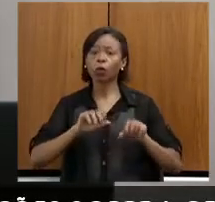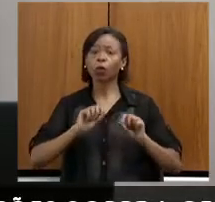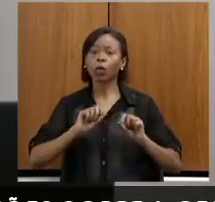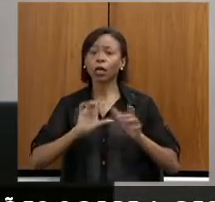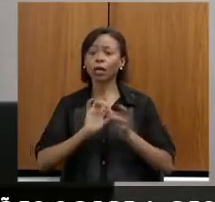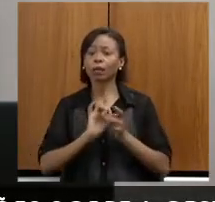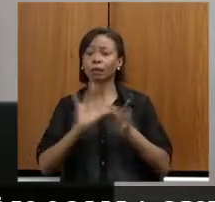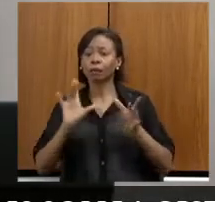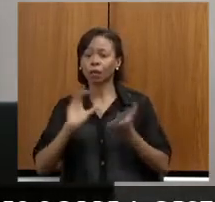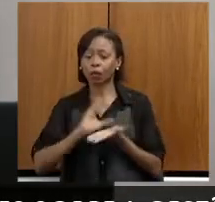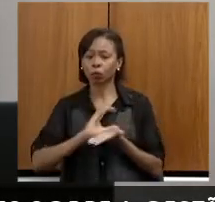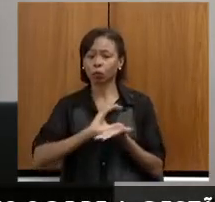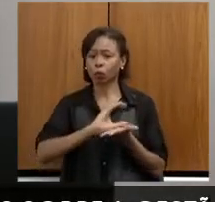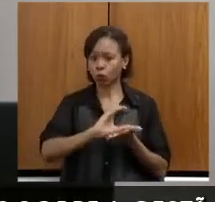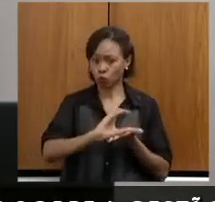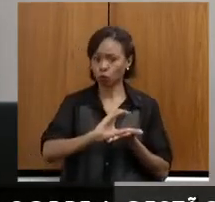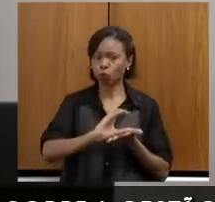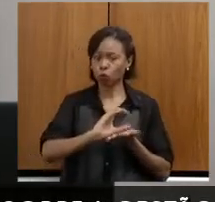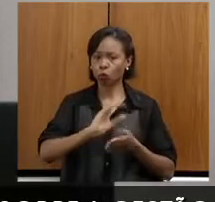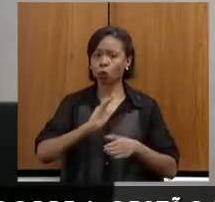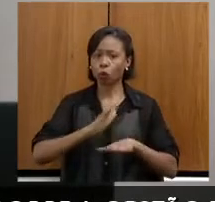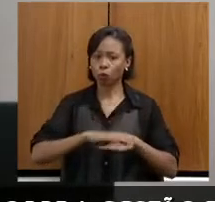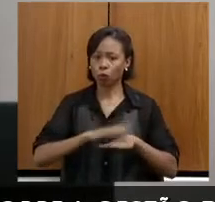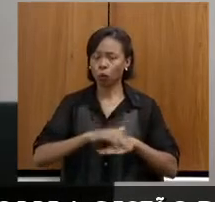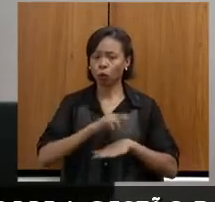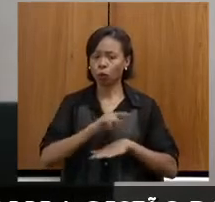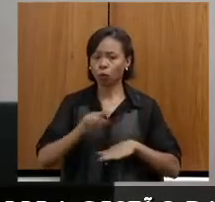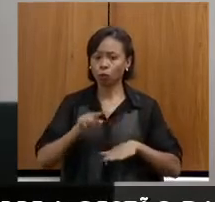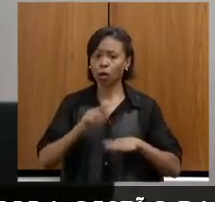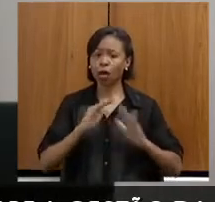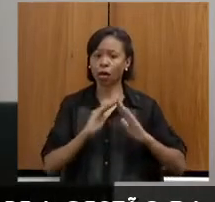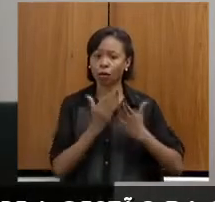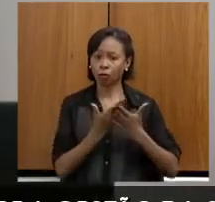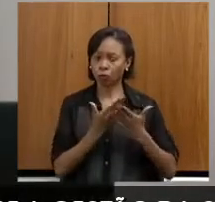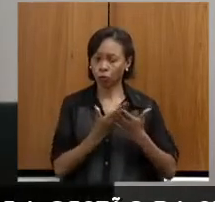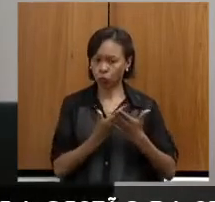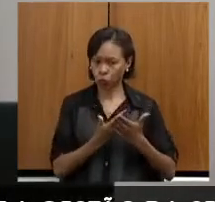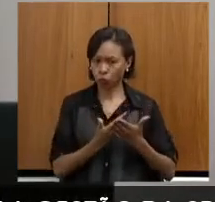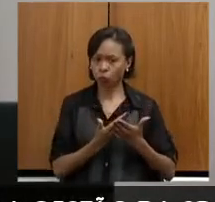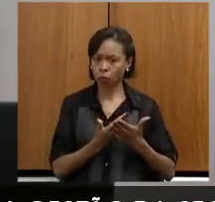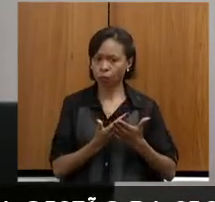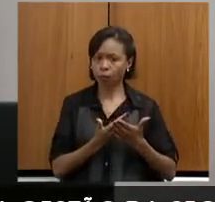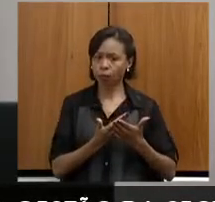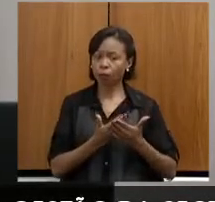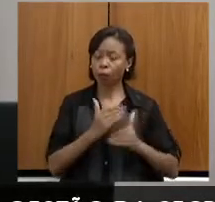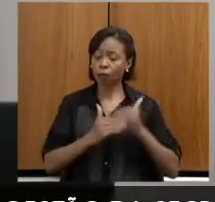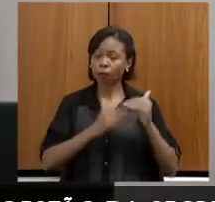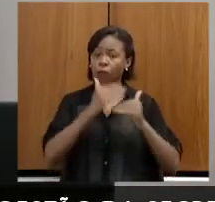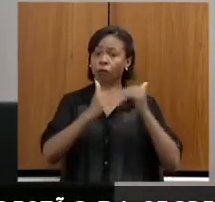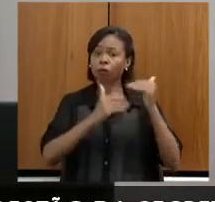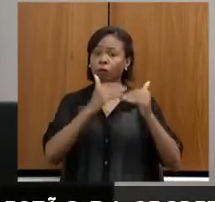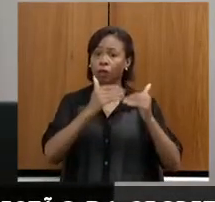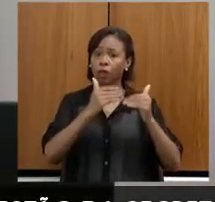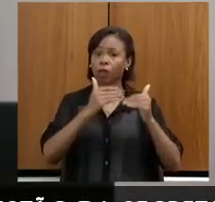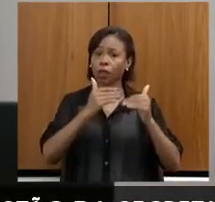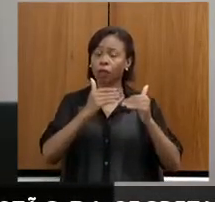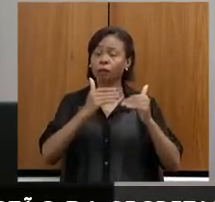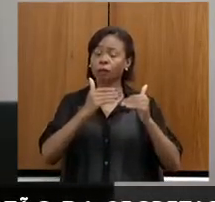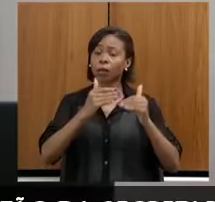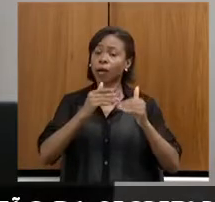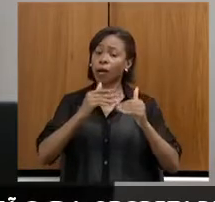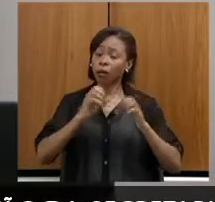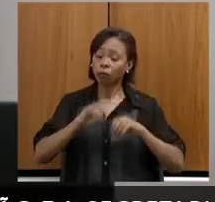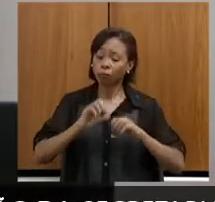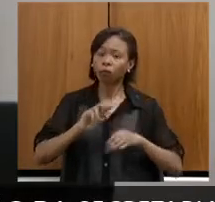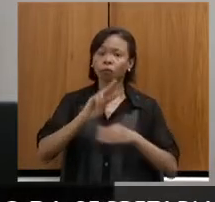necessários aos estabelecimentos de ensino para promover a adequação da oferta de educação bilingue.